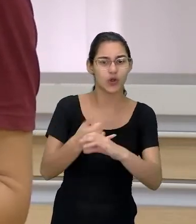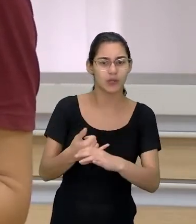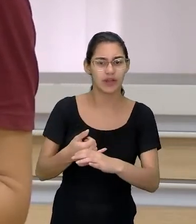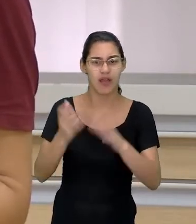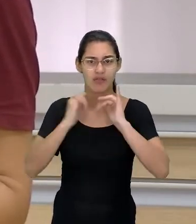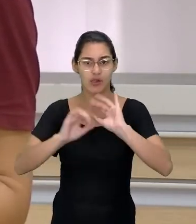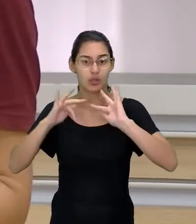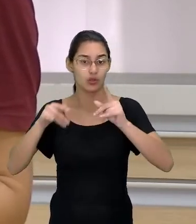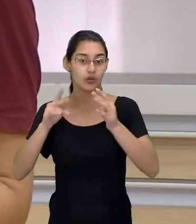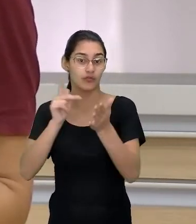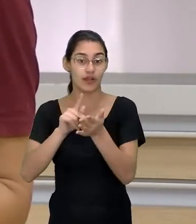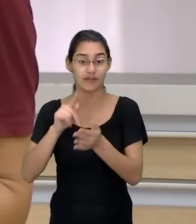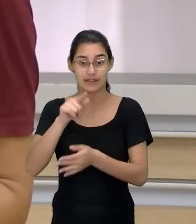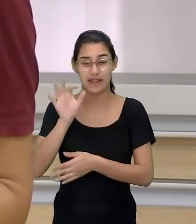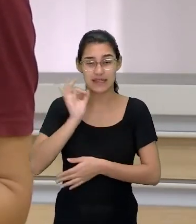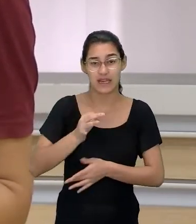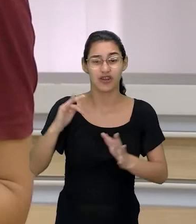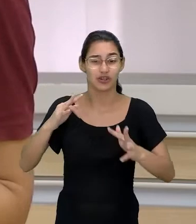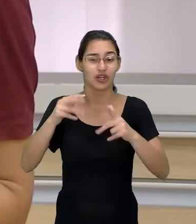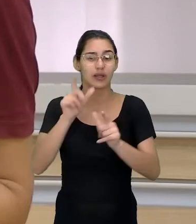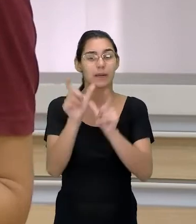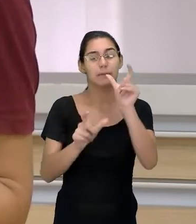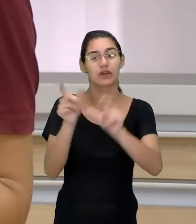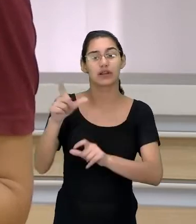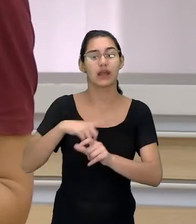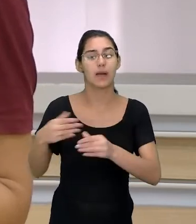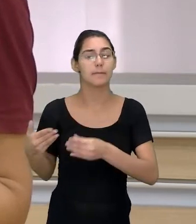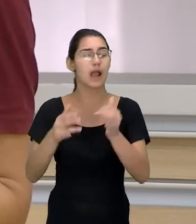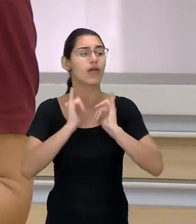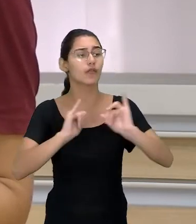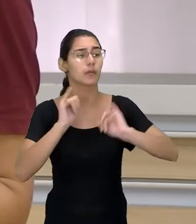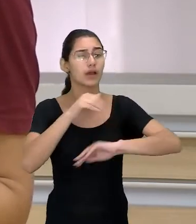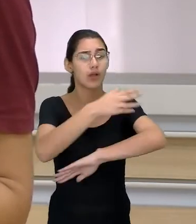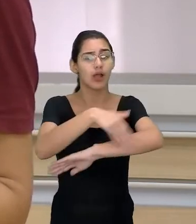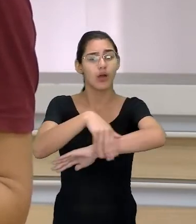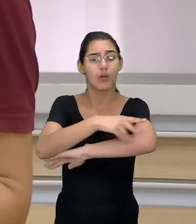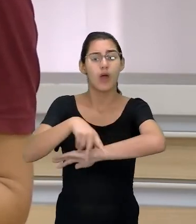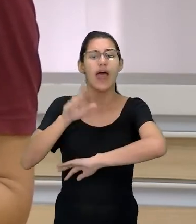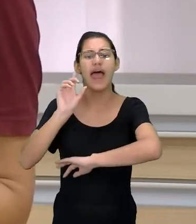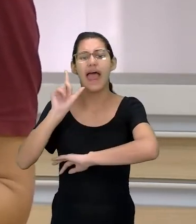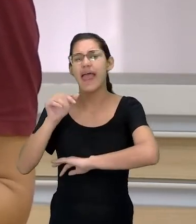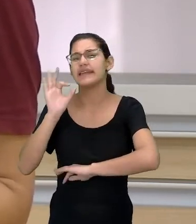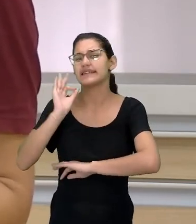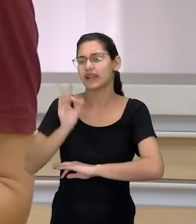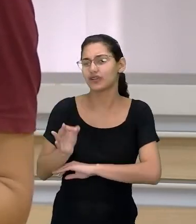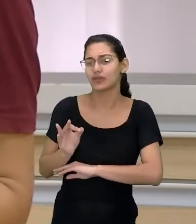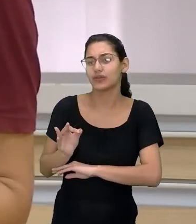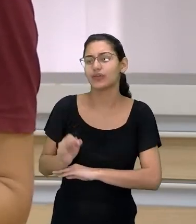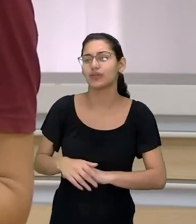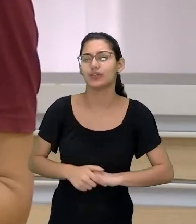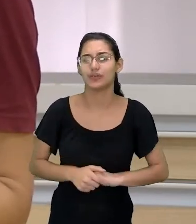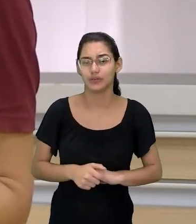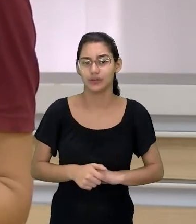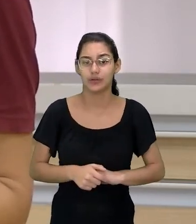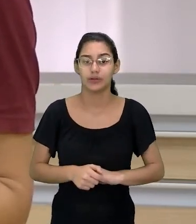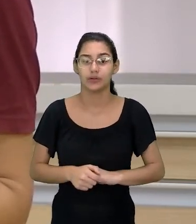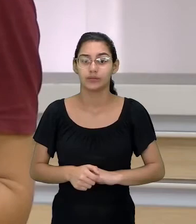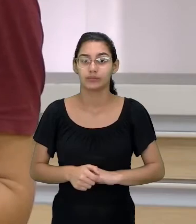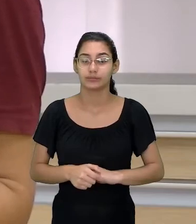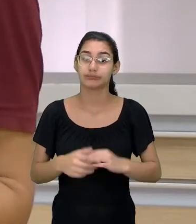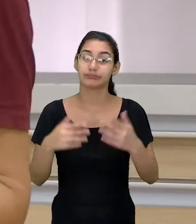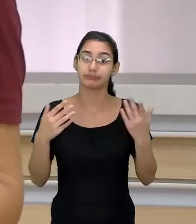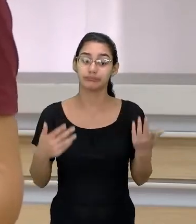falando a verdade? Você tem certeza que todas as pessoas que te passam informações na rua, elas só estão te informando ou não.